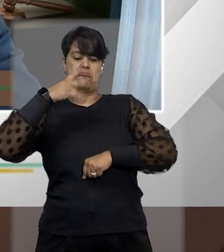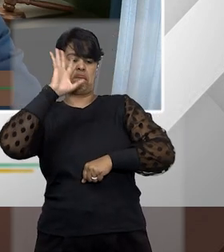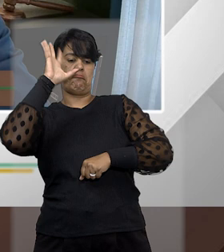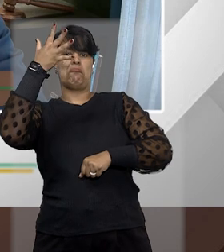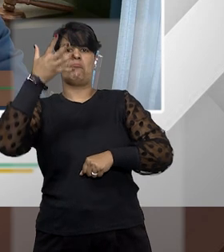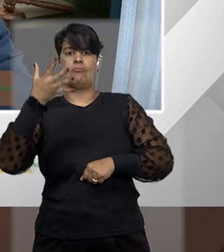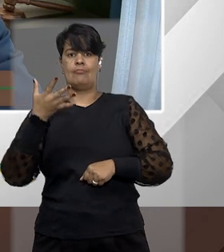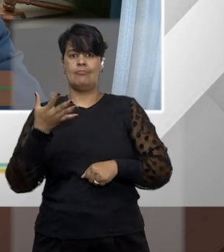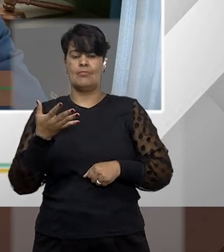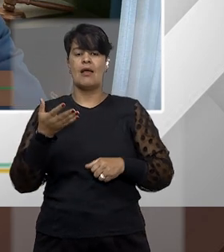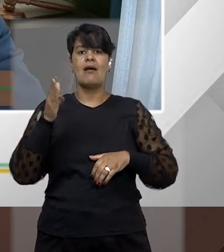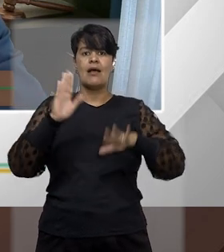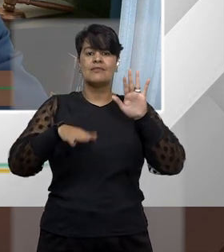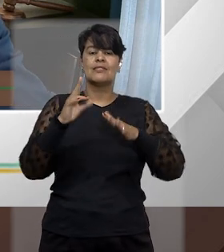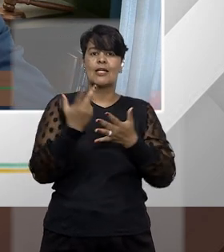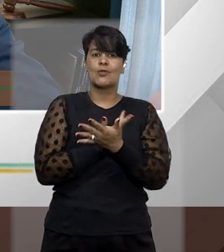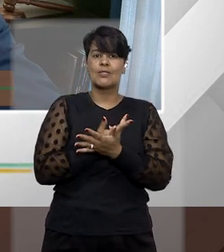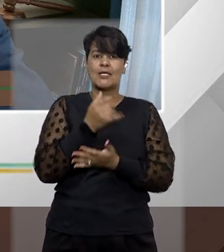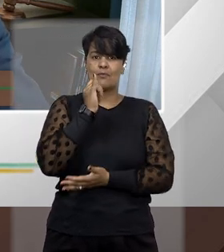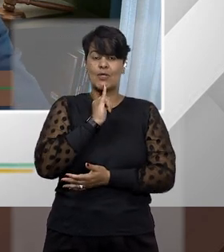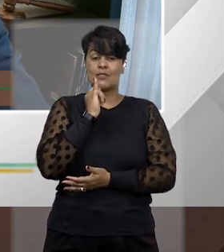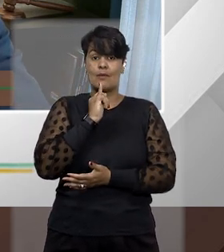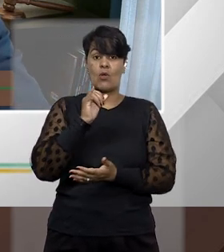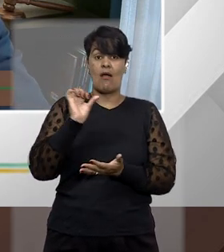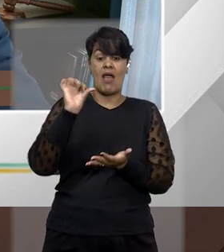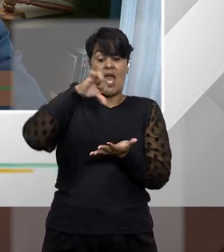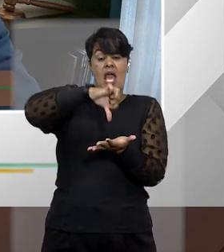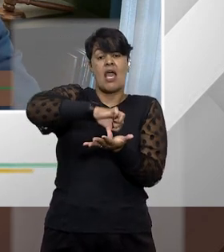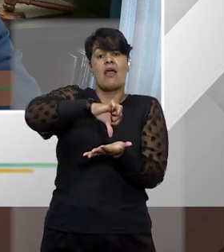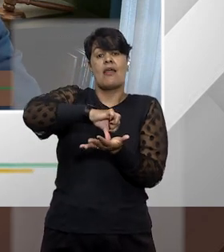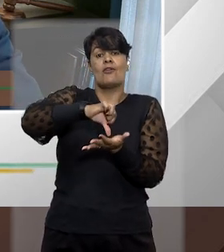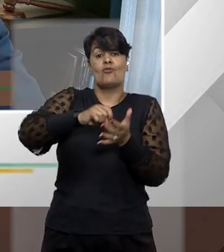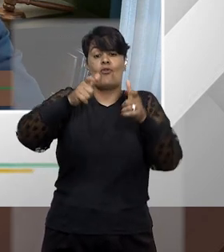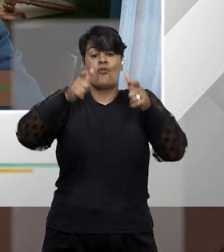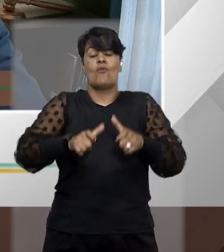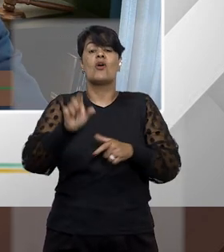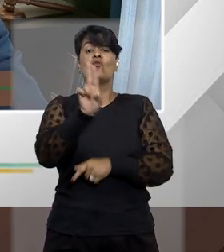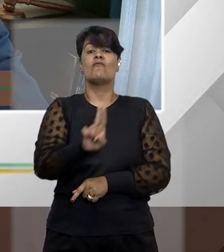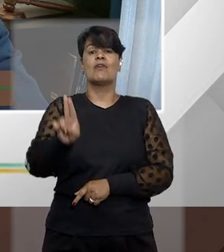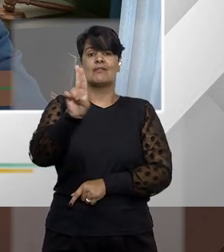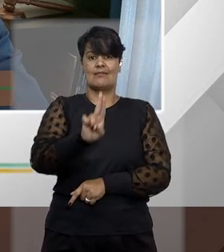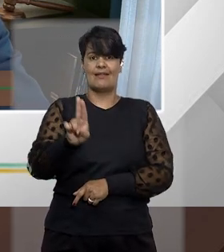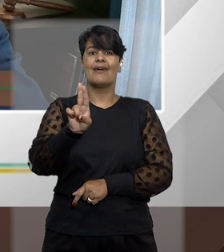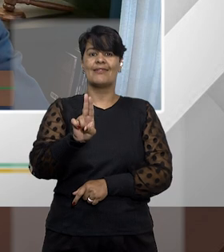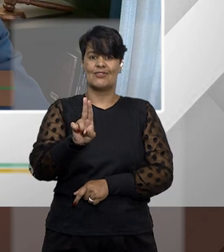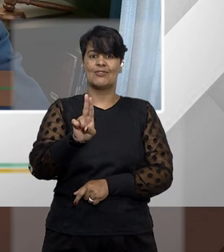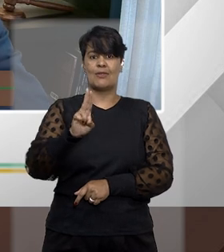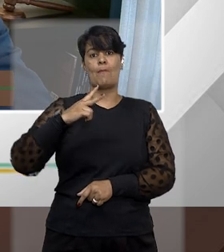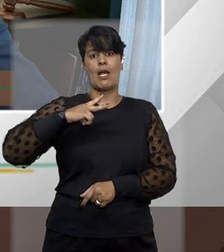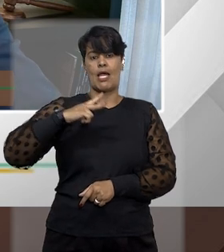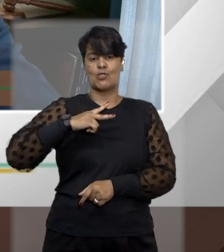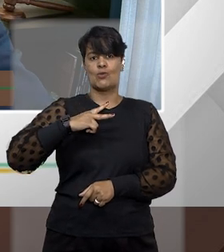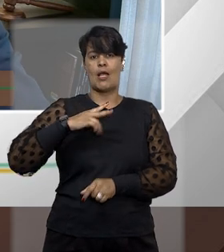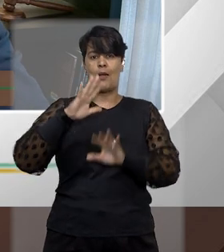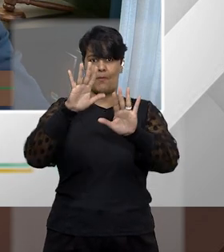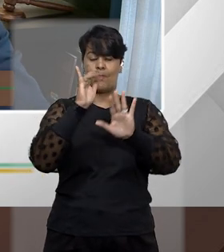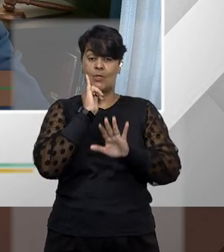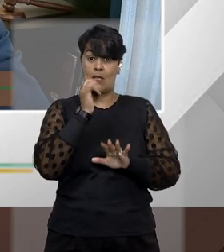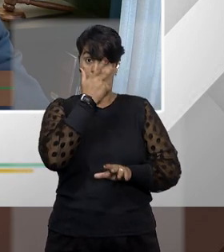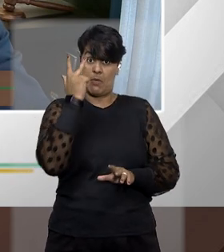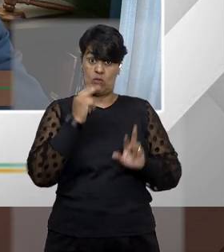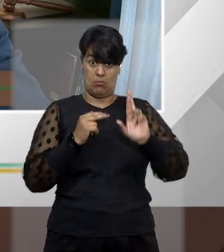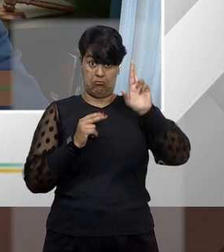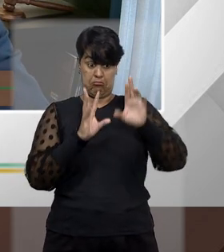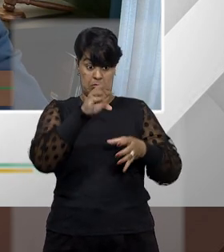mandado de segurança na justiça contra reitores de universidades particulares. Mas, veja, um reitor de uma universidade